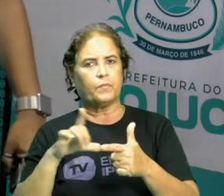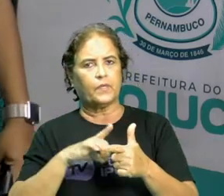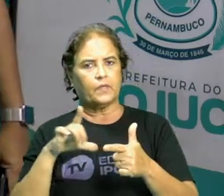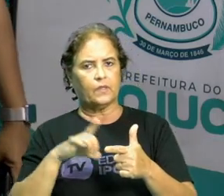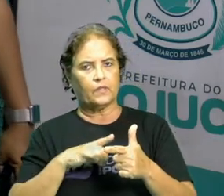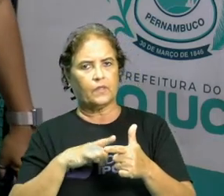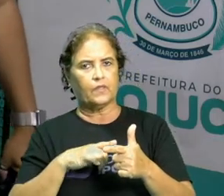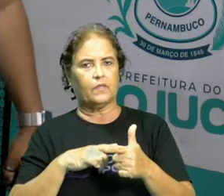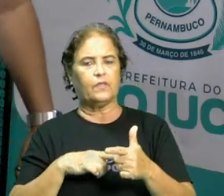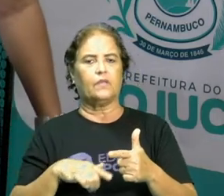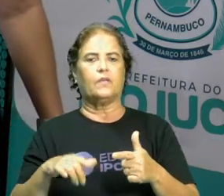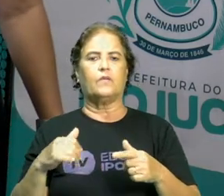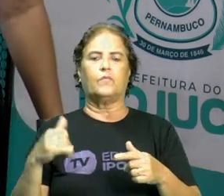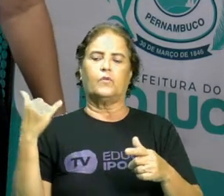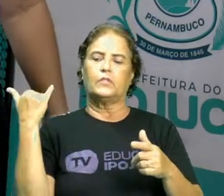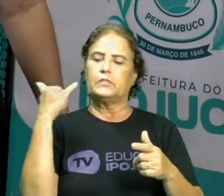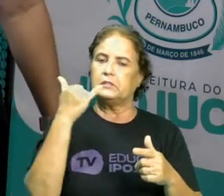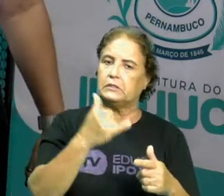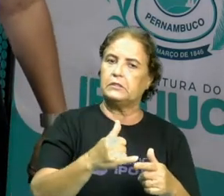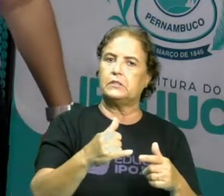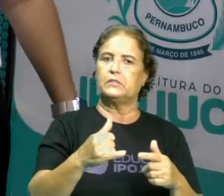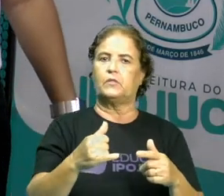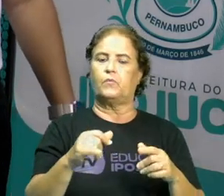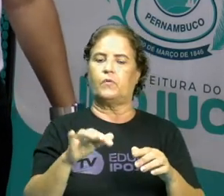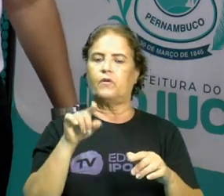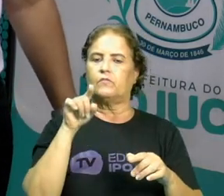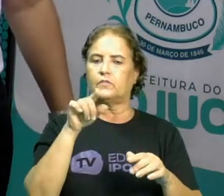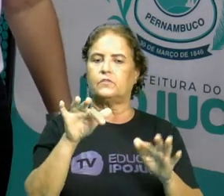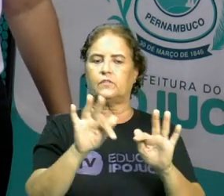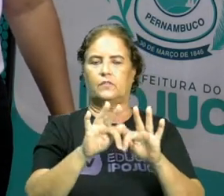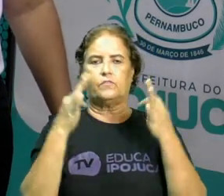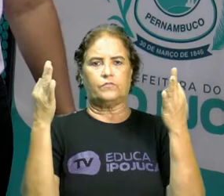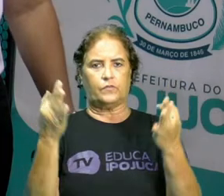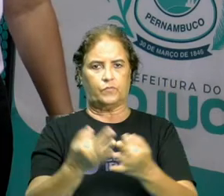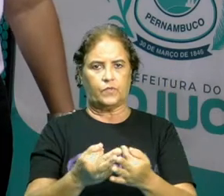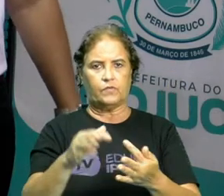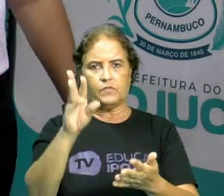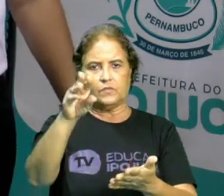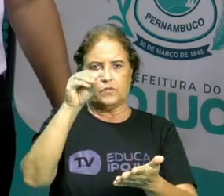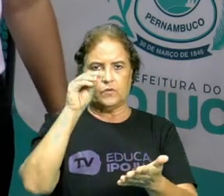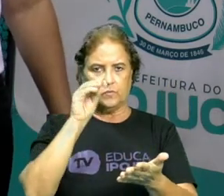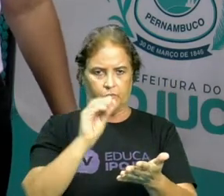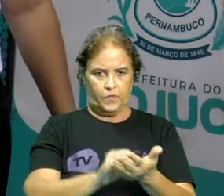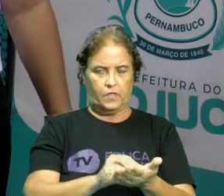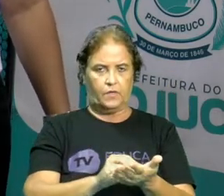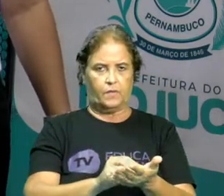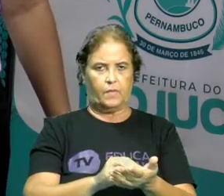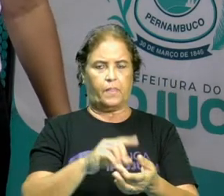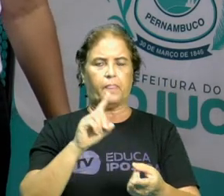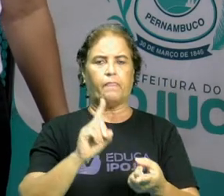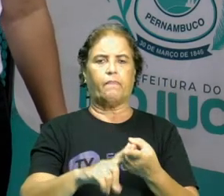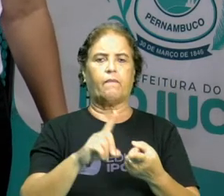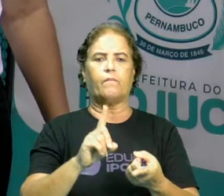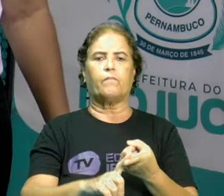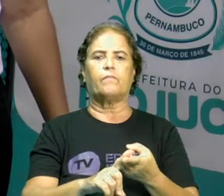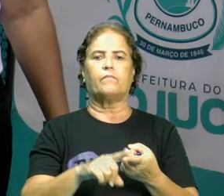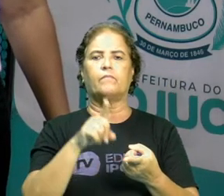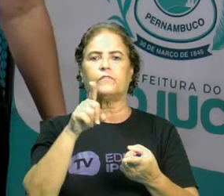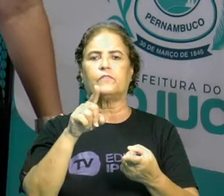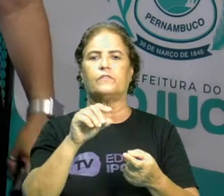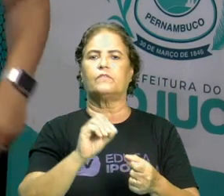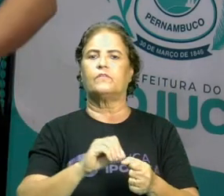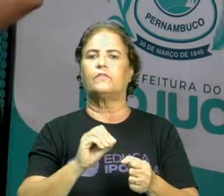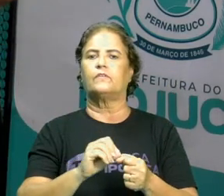elétrico para você e para a sua família. E você vai anotar isso. E além disso, o é que você vai fazer?